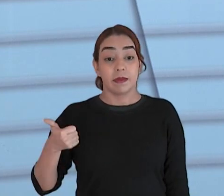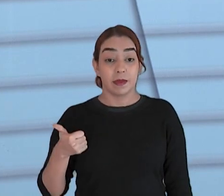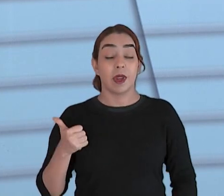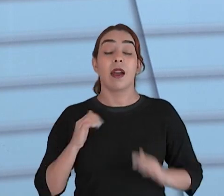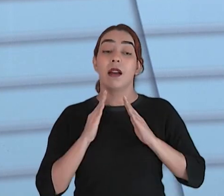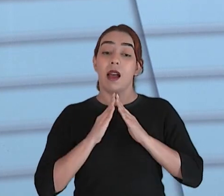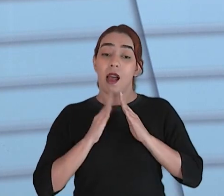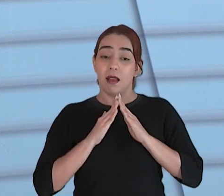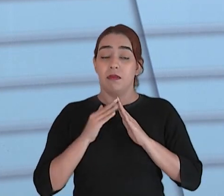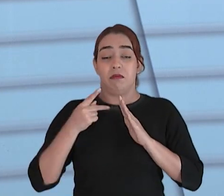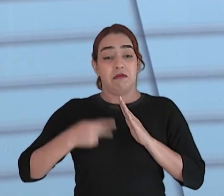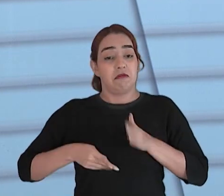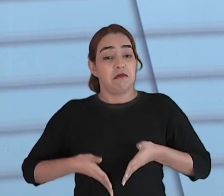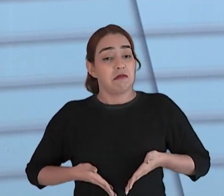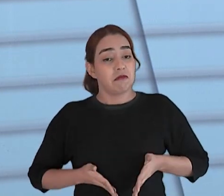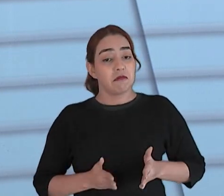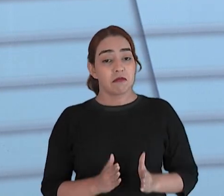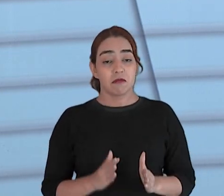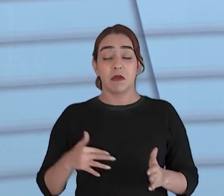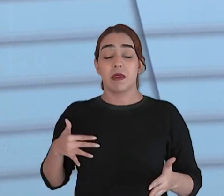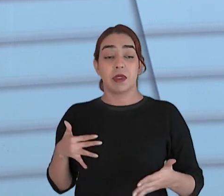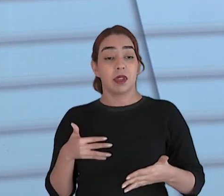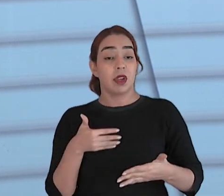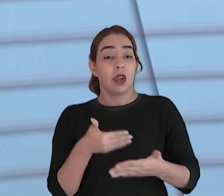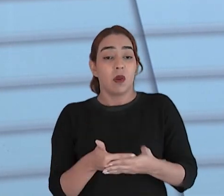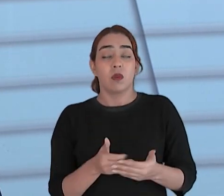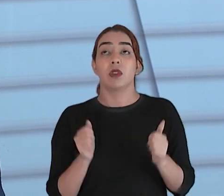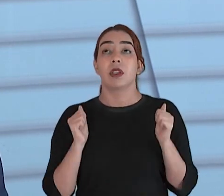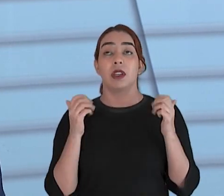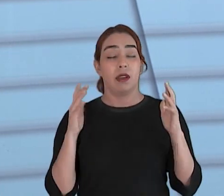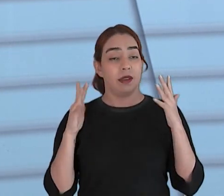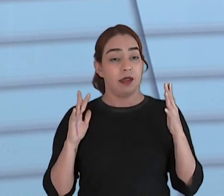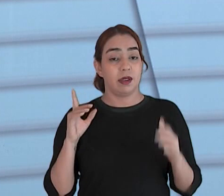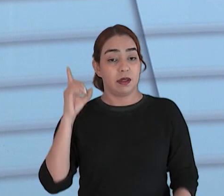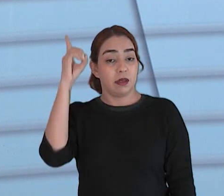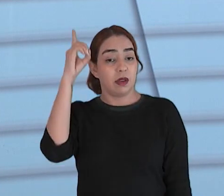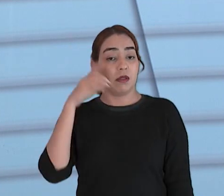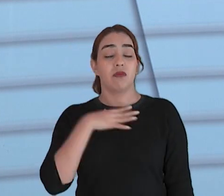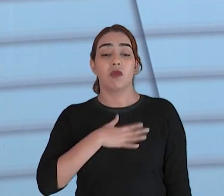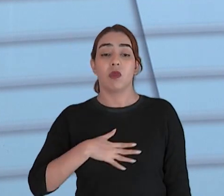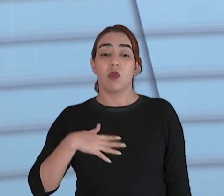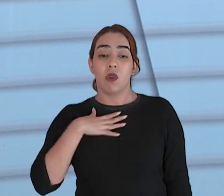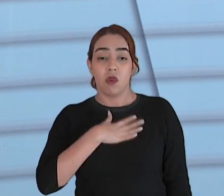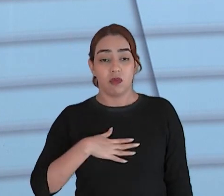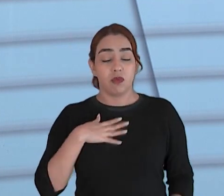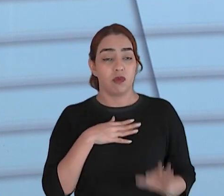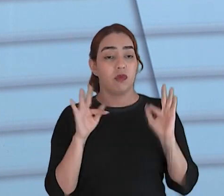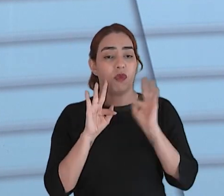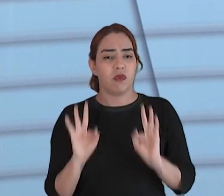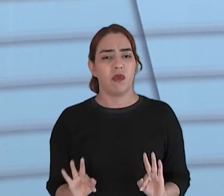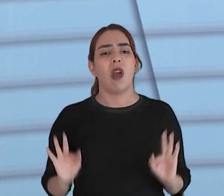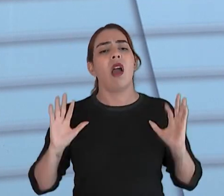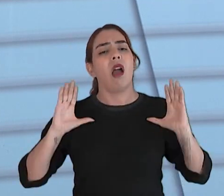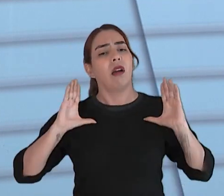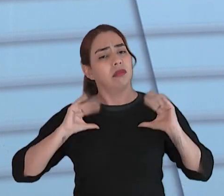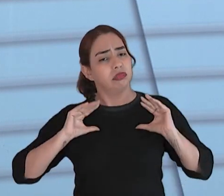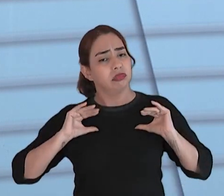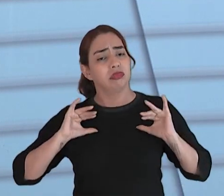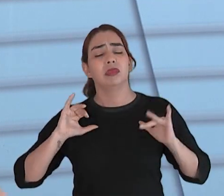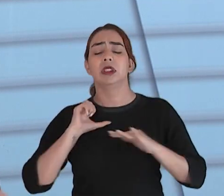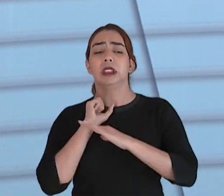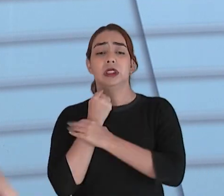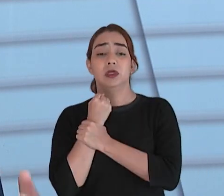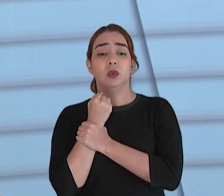mora, e estamos lá até hoje. Graças a Deus, me sinto muito bem, me sinto muito confortável em